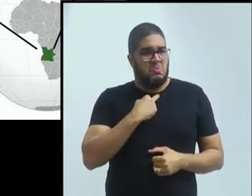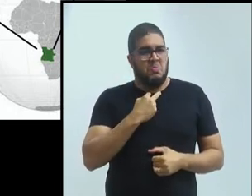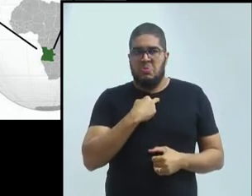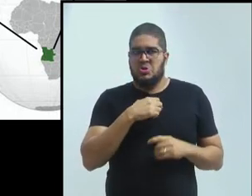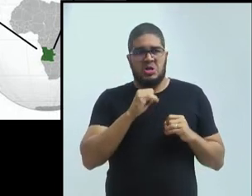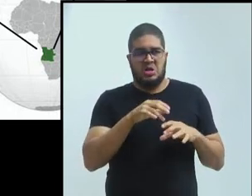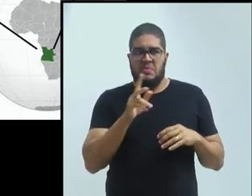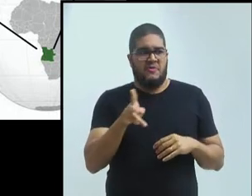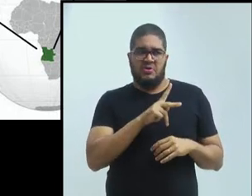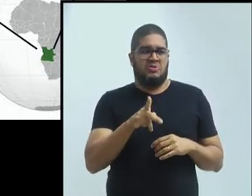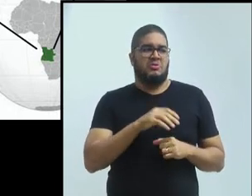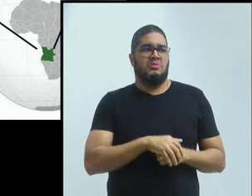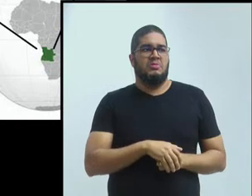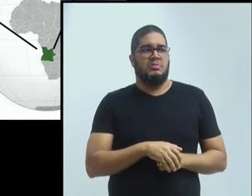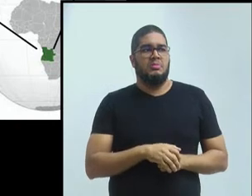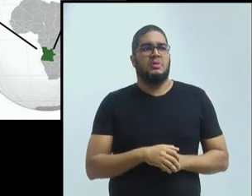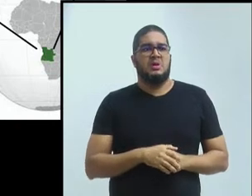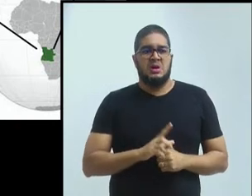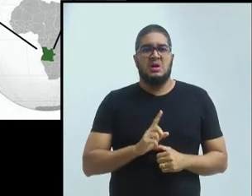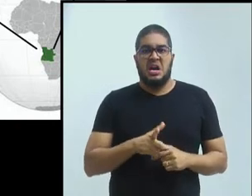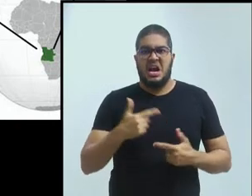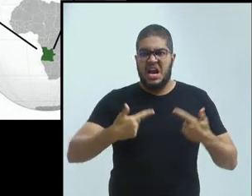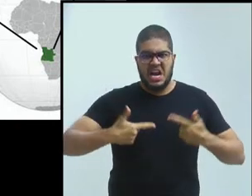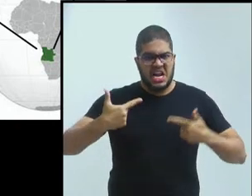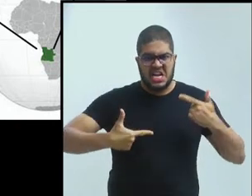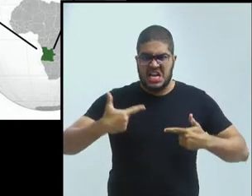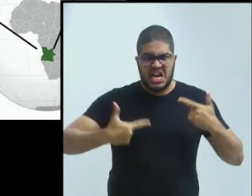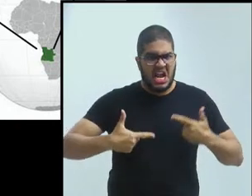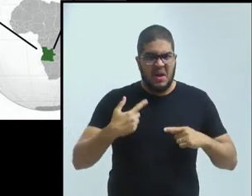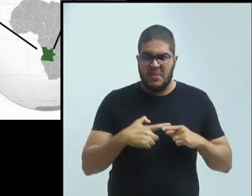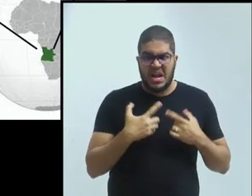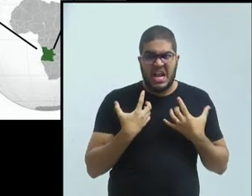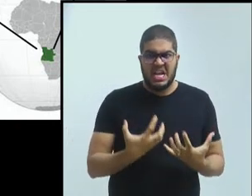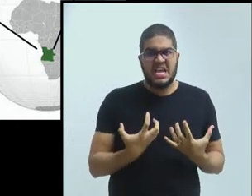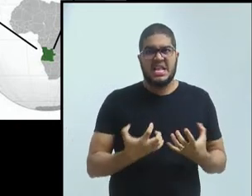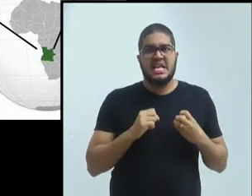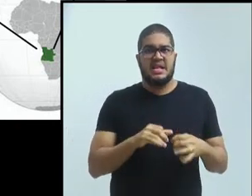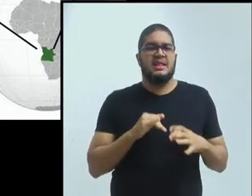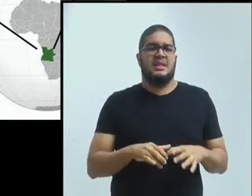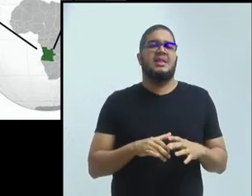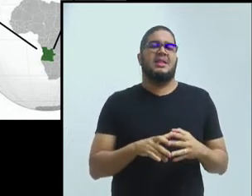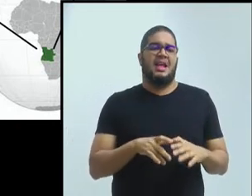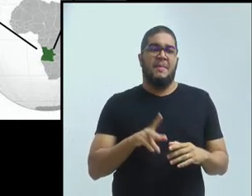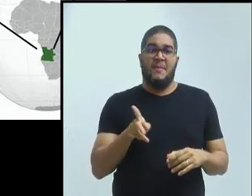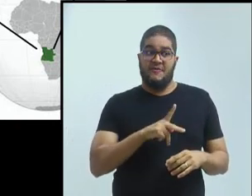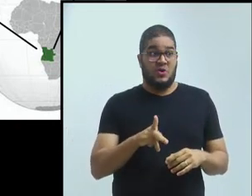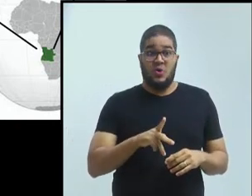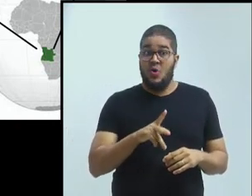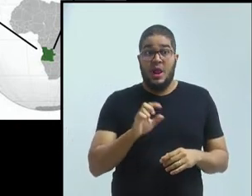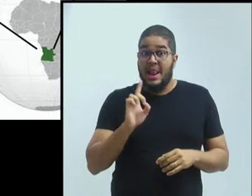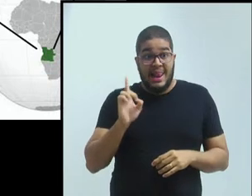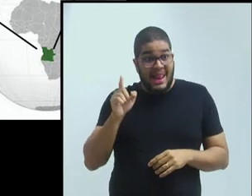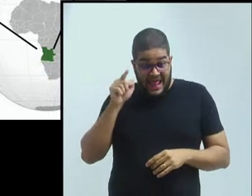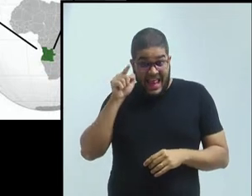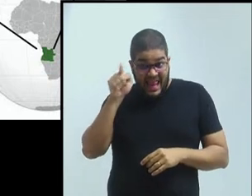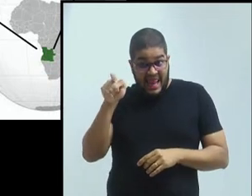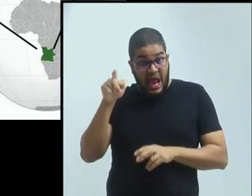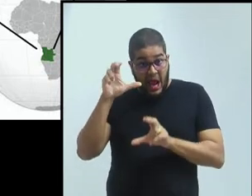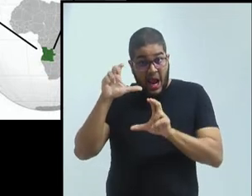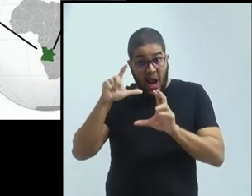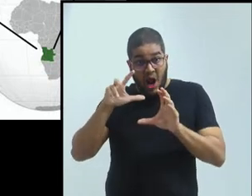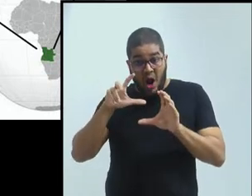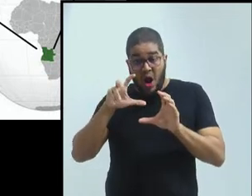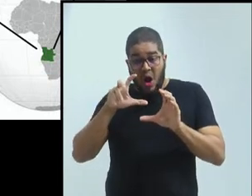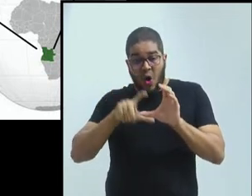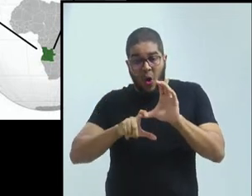E era uma guerra, porque elas queriam. Elas estavam fazendo um lobby potente para mudar a legislação. Não sei